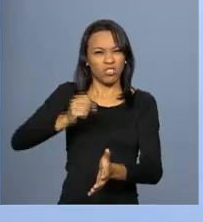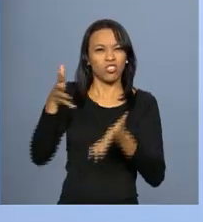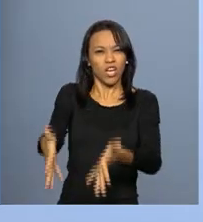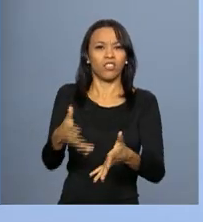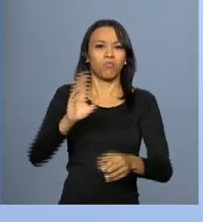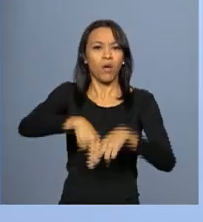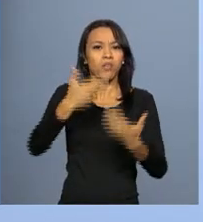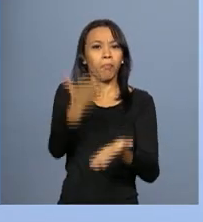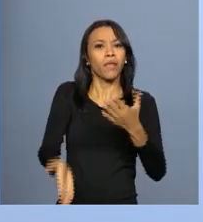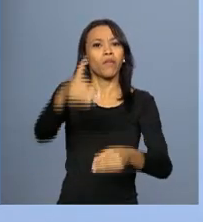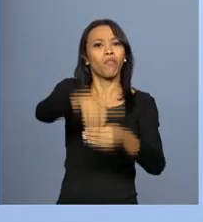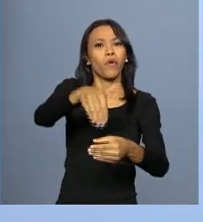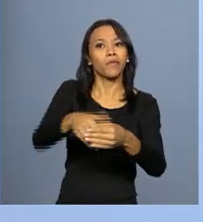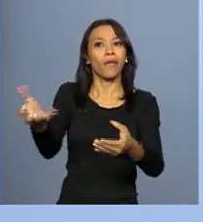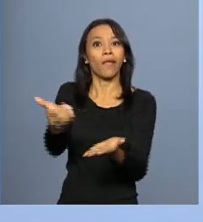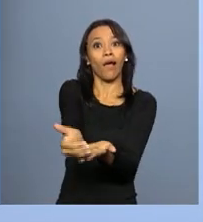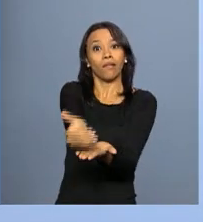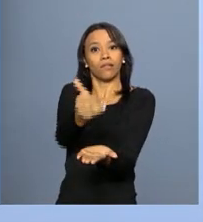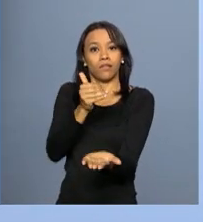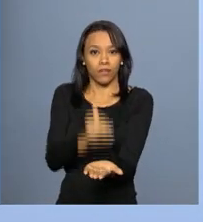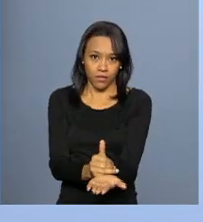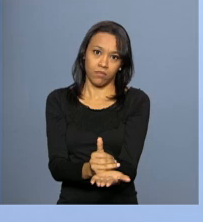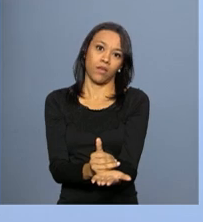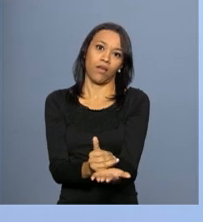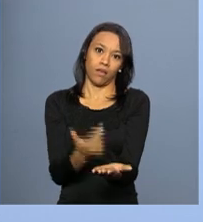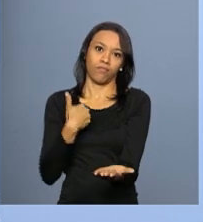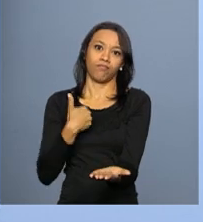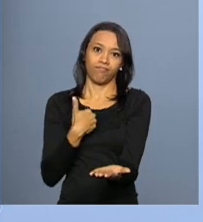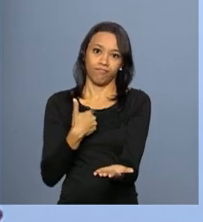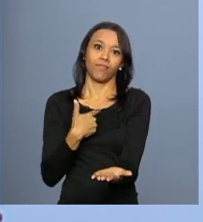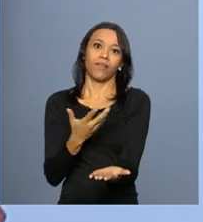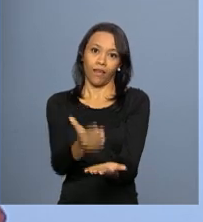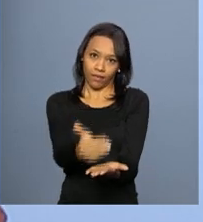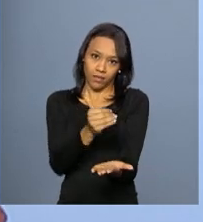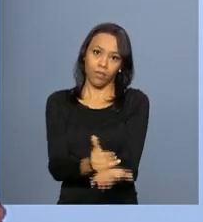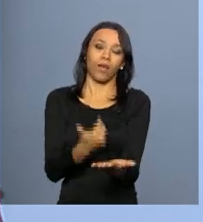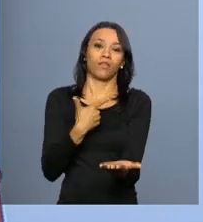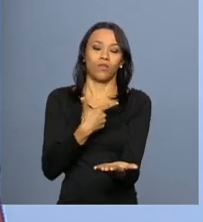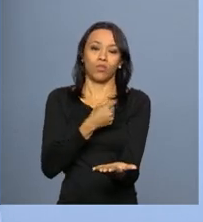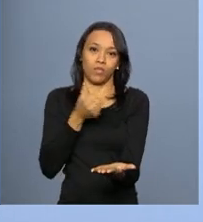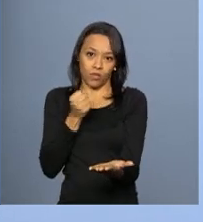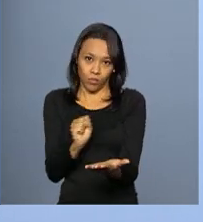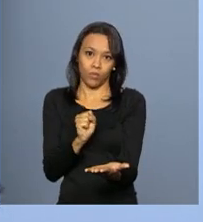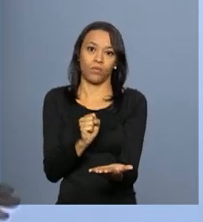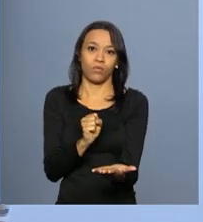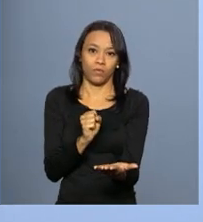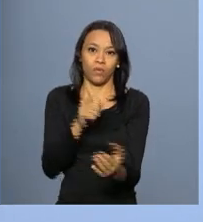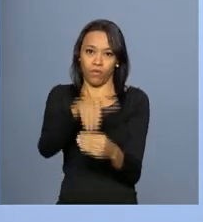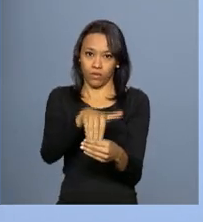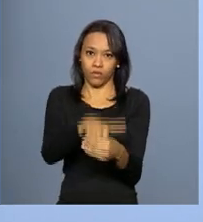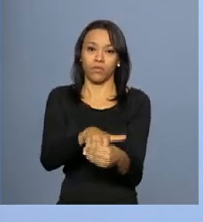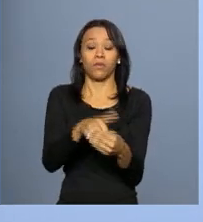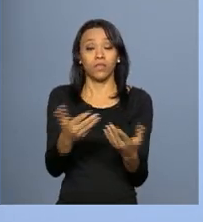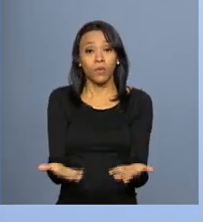antecipar, querem antecipar a eleição de 2018. Um governo,